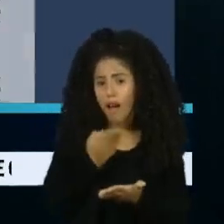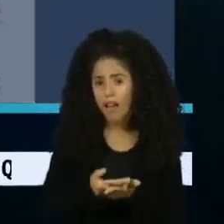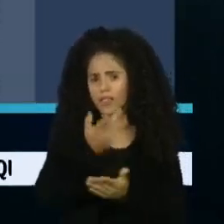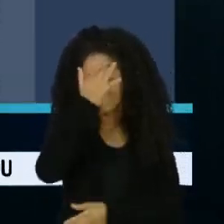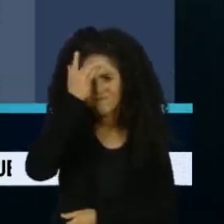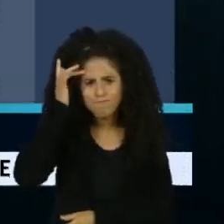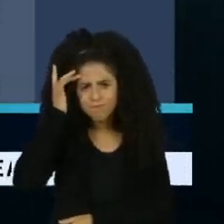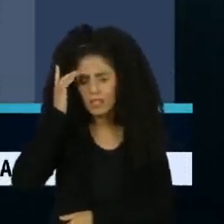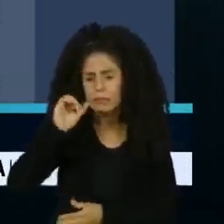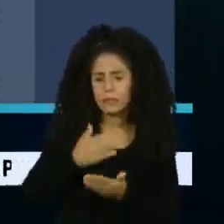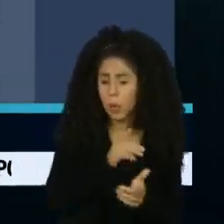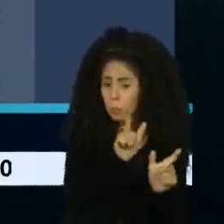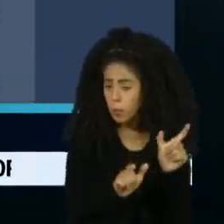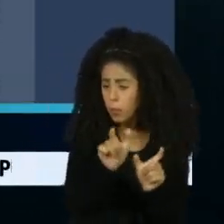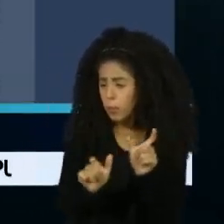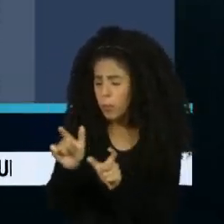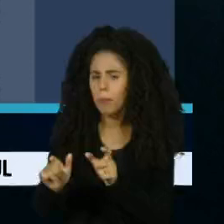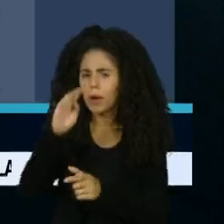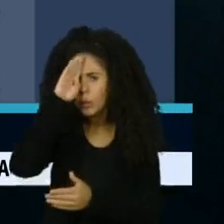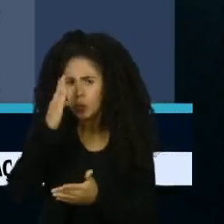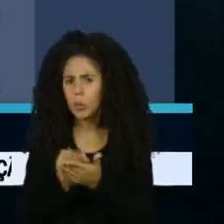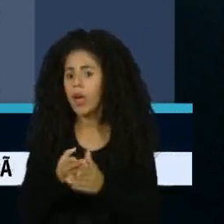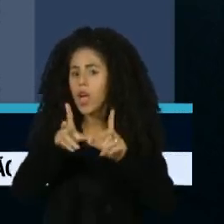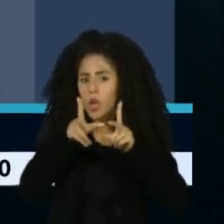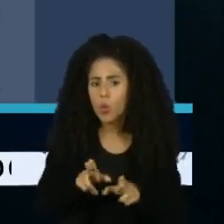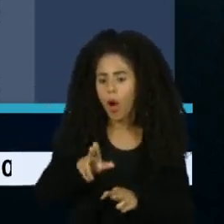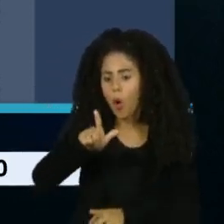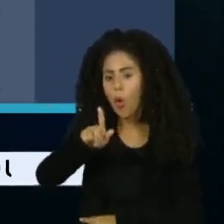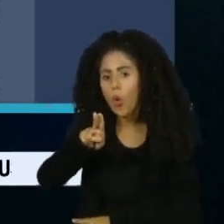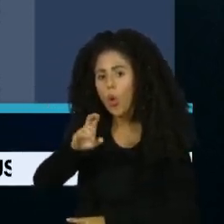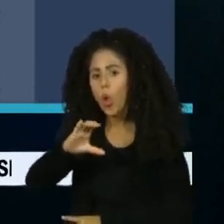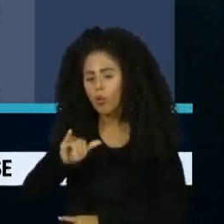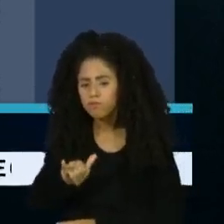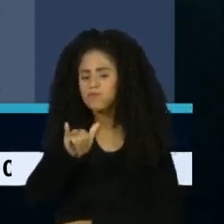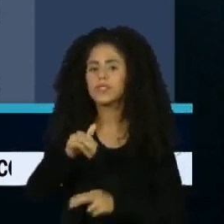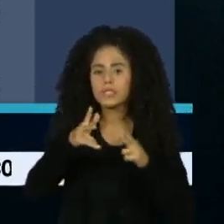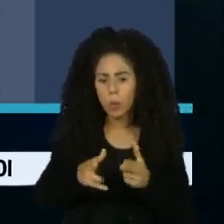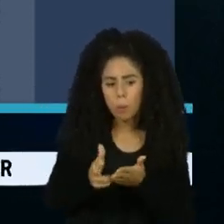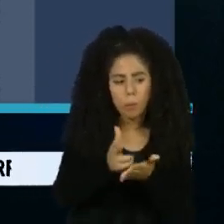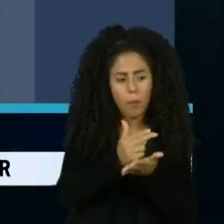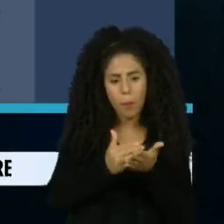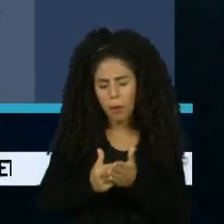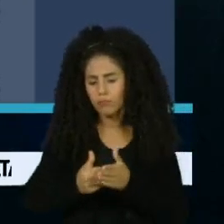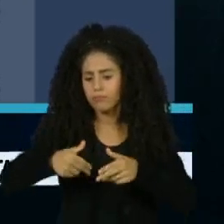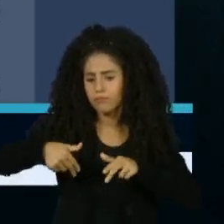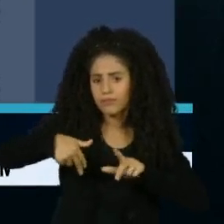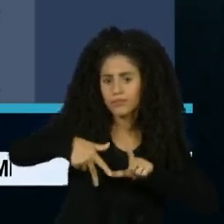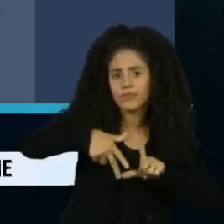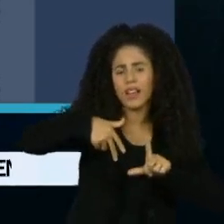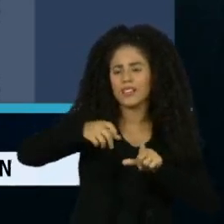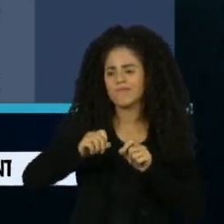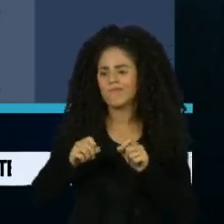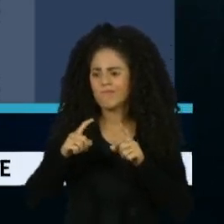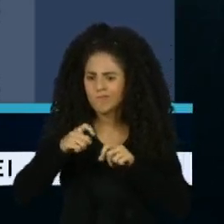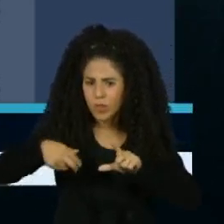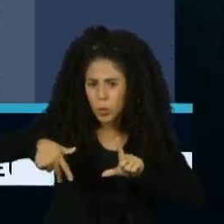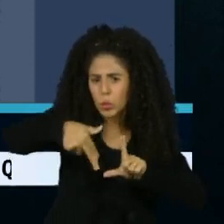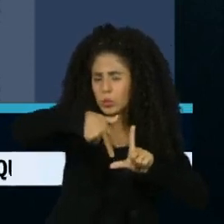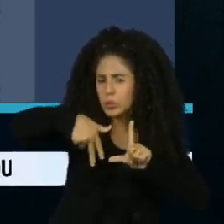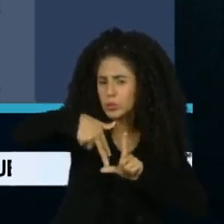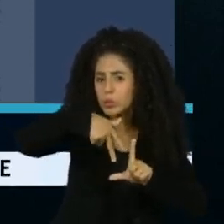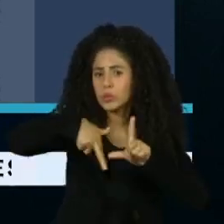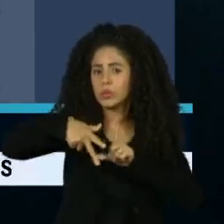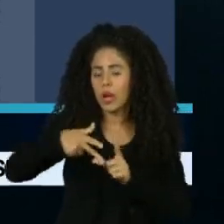pessoas acreditam que os outros vão agir como Lucy do desenho de Charlie Brown, a sociedade e os cidadãos sofrem, a política é instável,